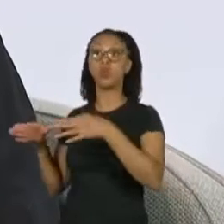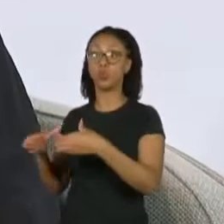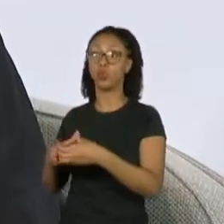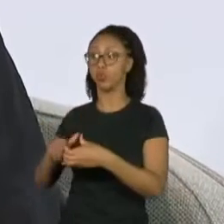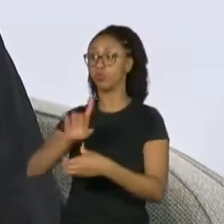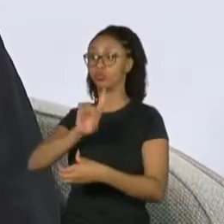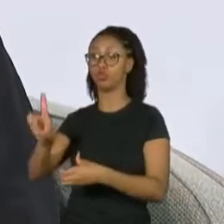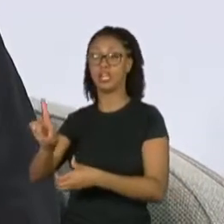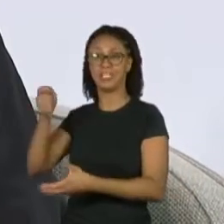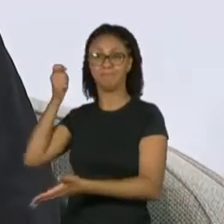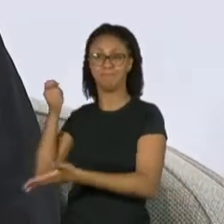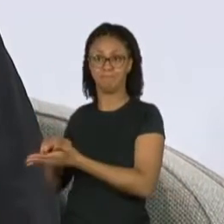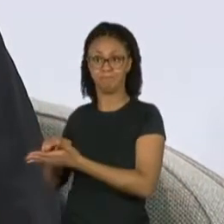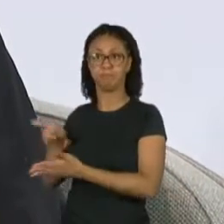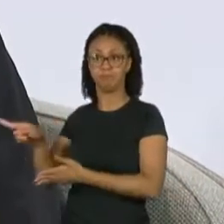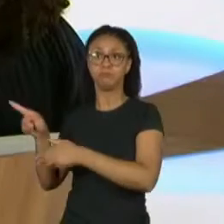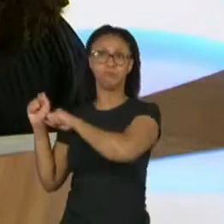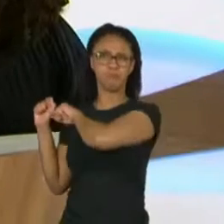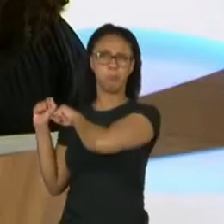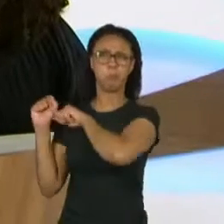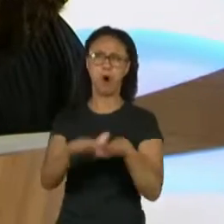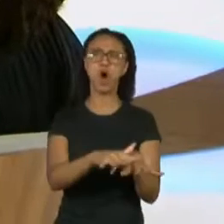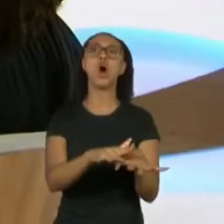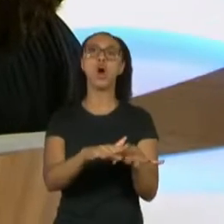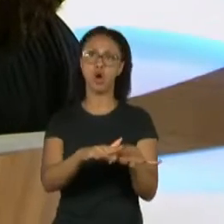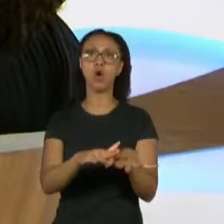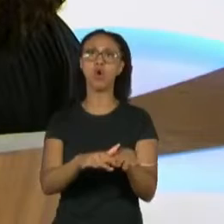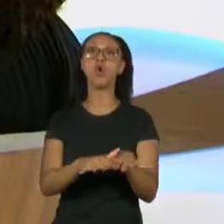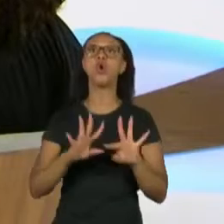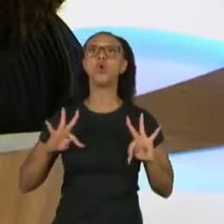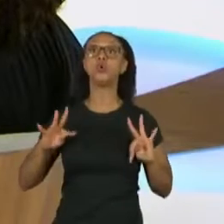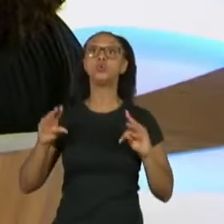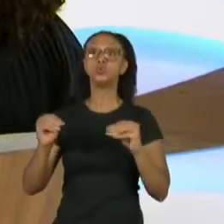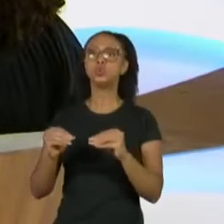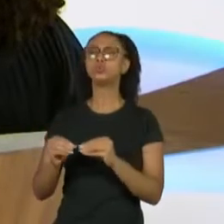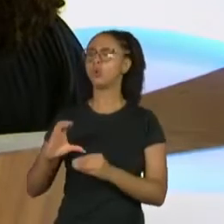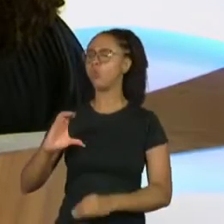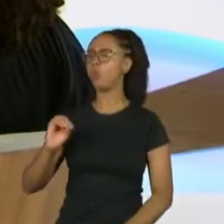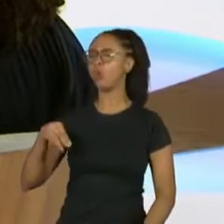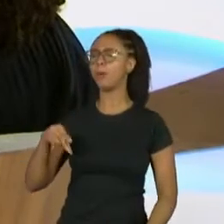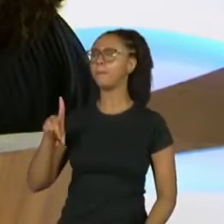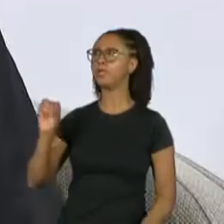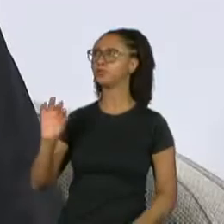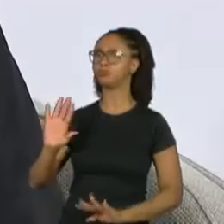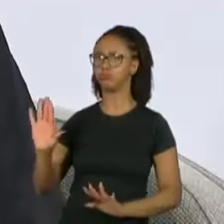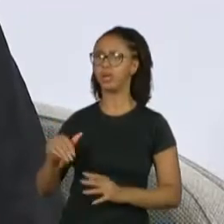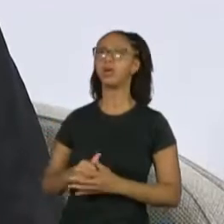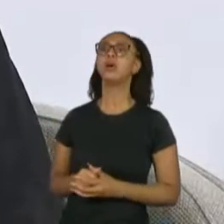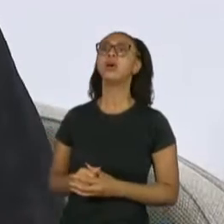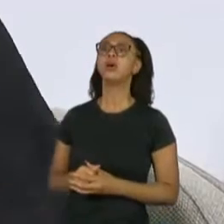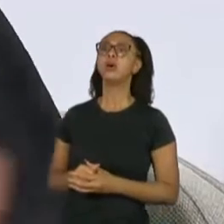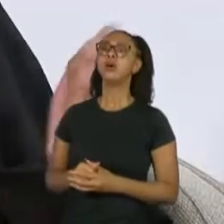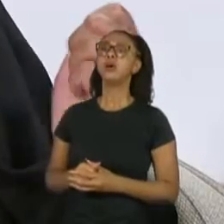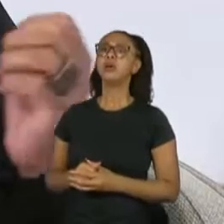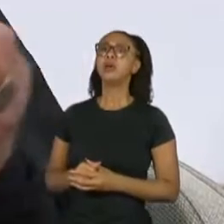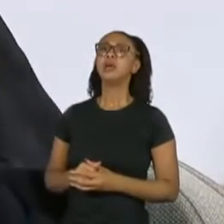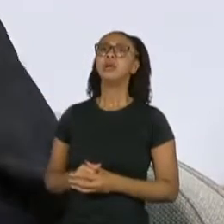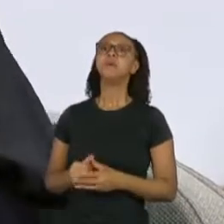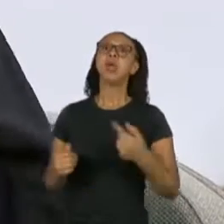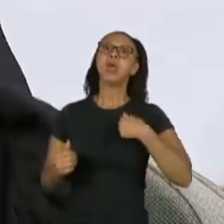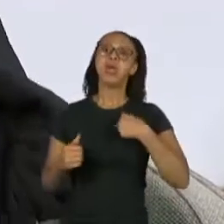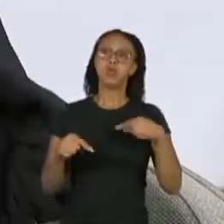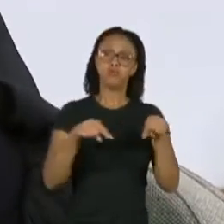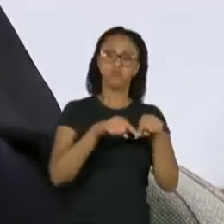extrema direita, né? Comando de caça aos comunistas, se chamava o grupo. E eu me lembro que eu estava